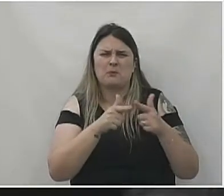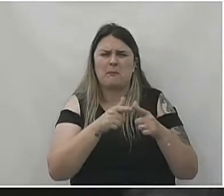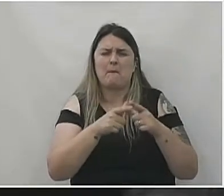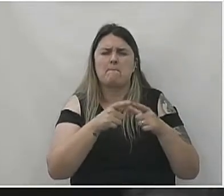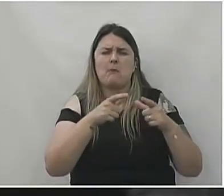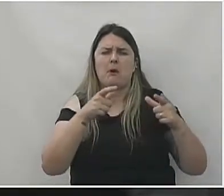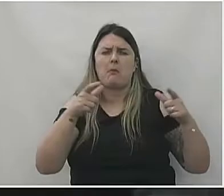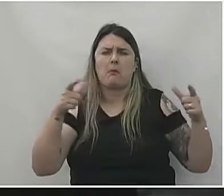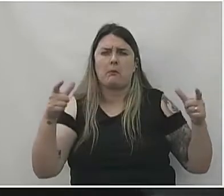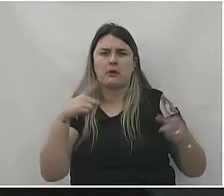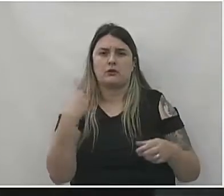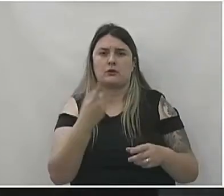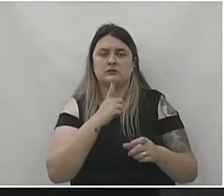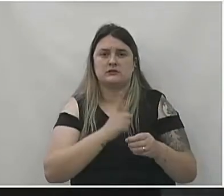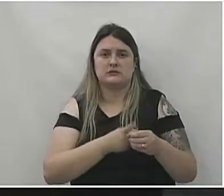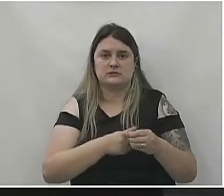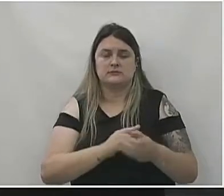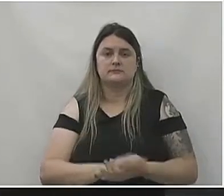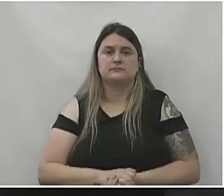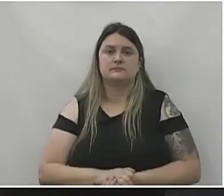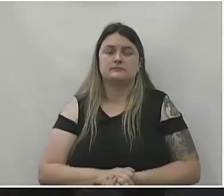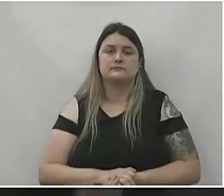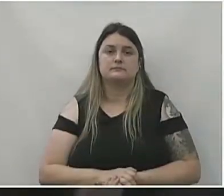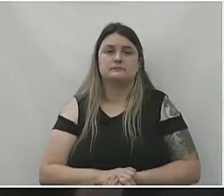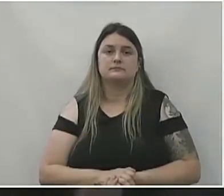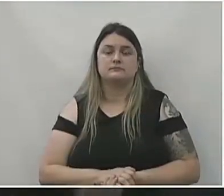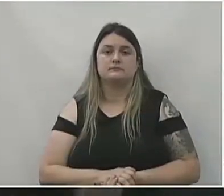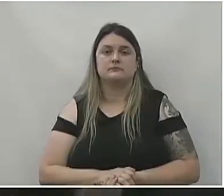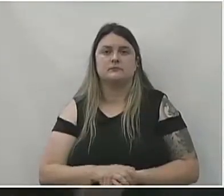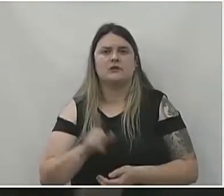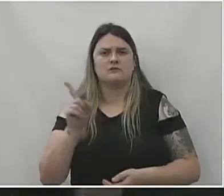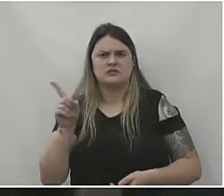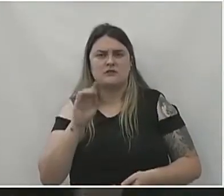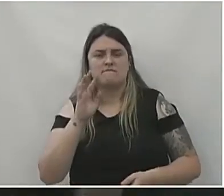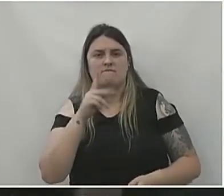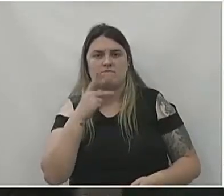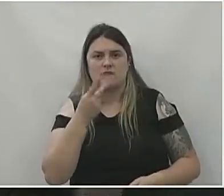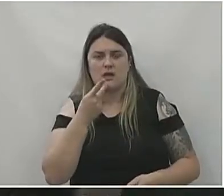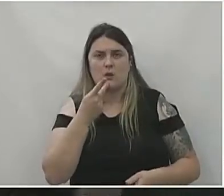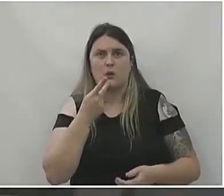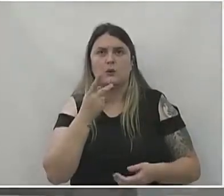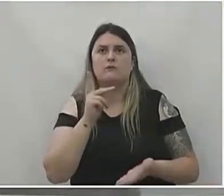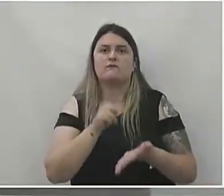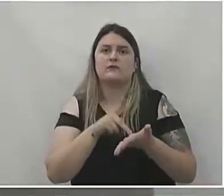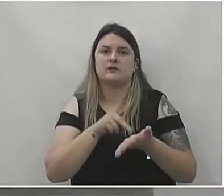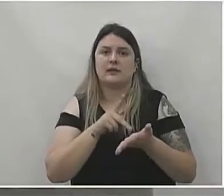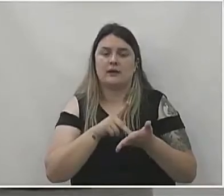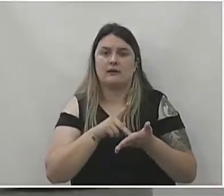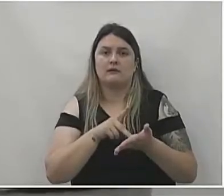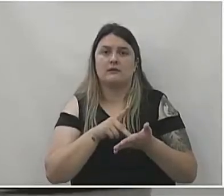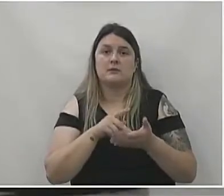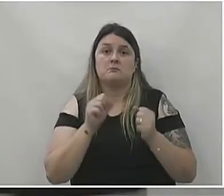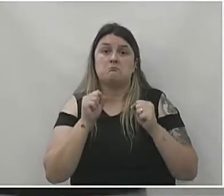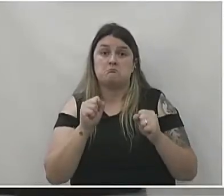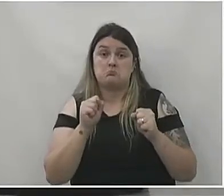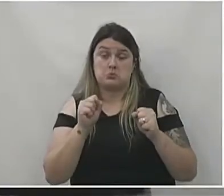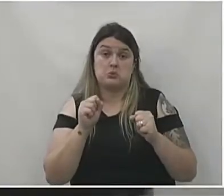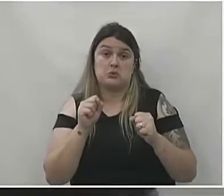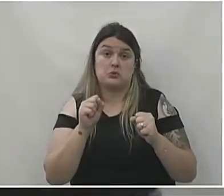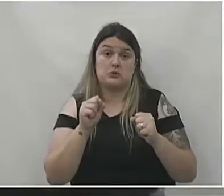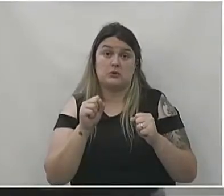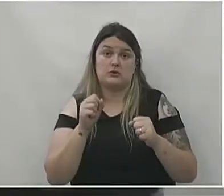aumenta em nossa cidade. Uma parte? Eu passo a parte, vereador. Você citou ali, realmente pode ter sido nessa tua,